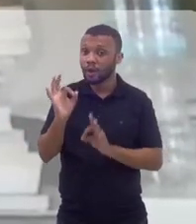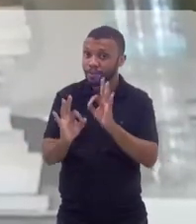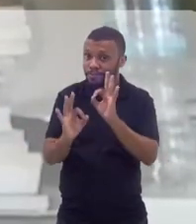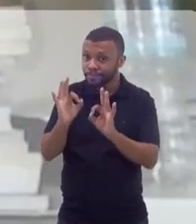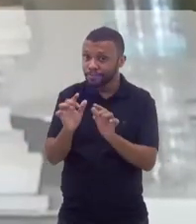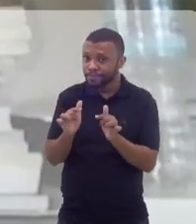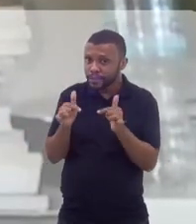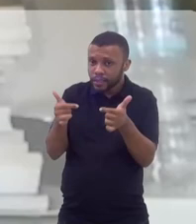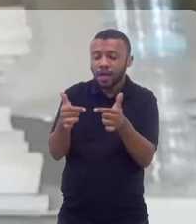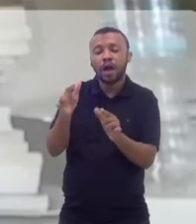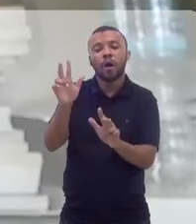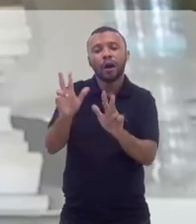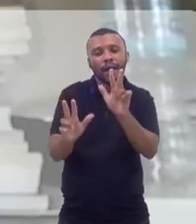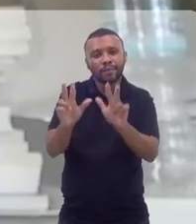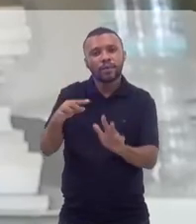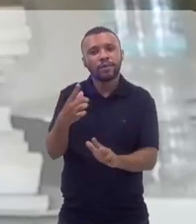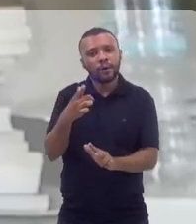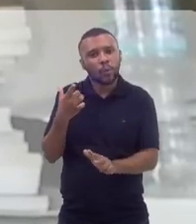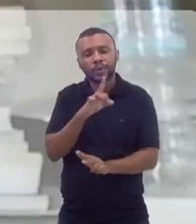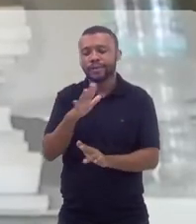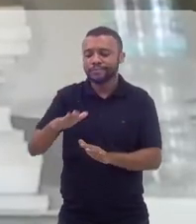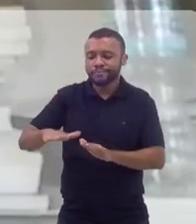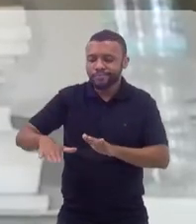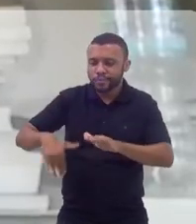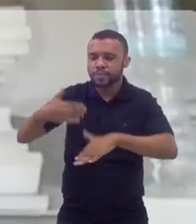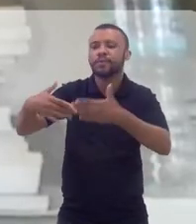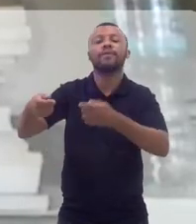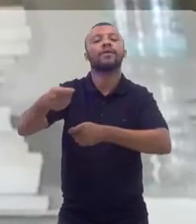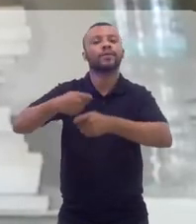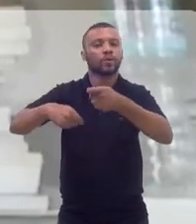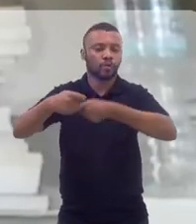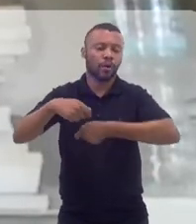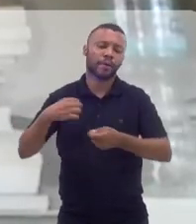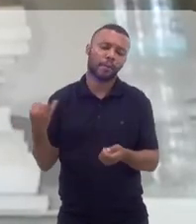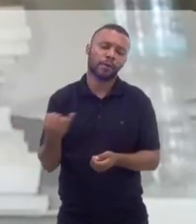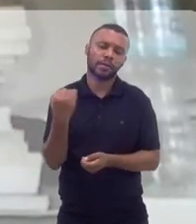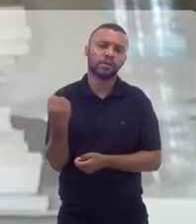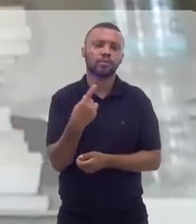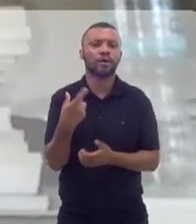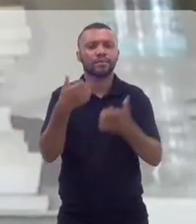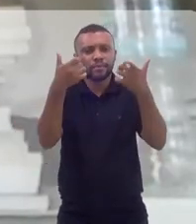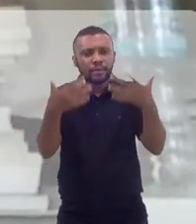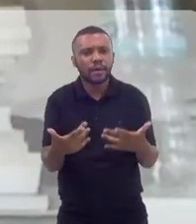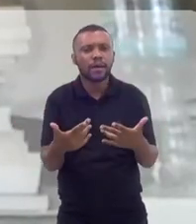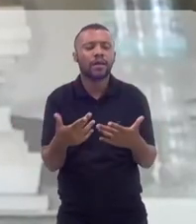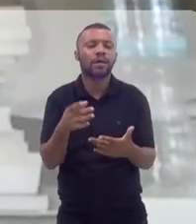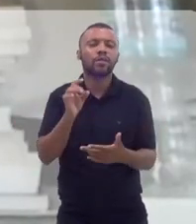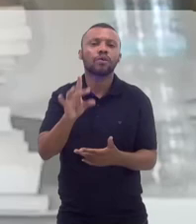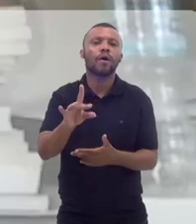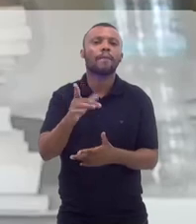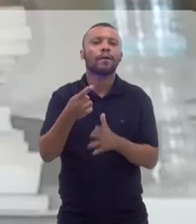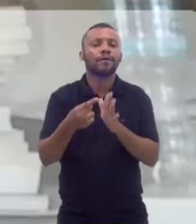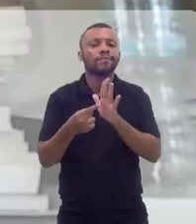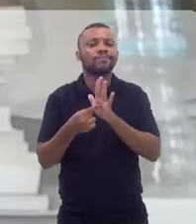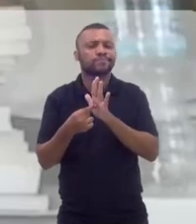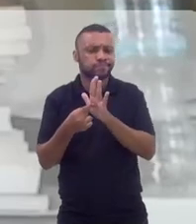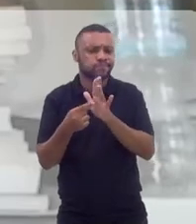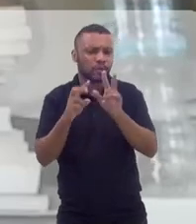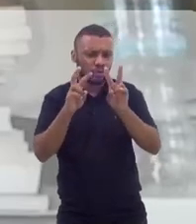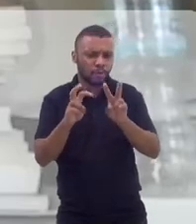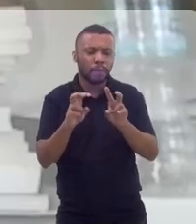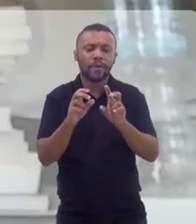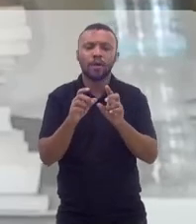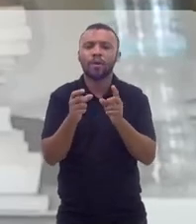fazer do carnaval que a gente vai conseguir gerar mais desenvolvimento econômico. Uma coisa que é importante também falar, só para mencionar a questão dos